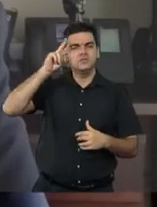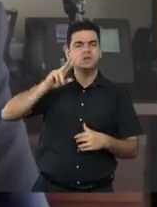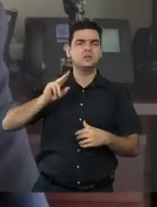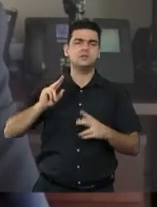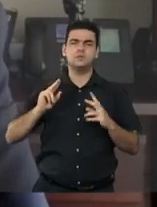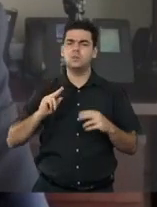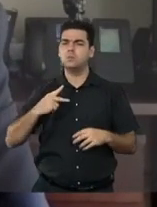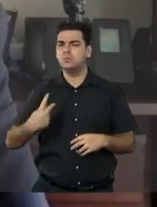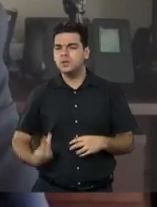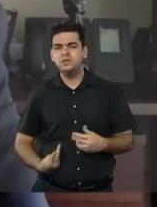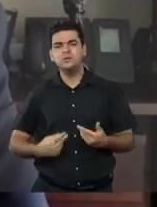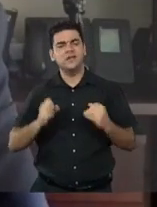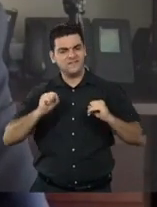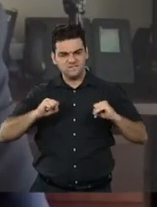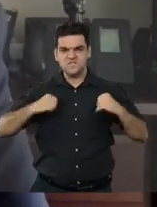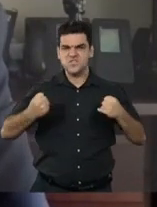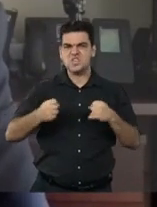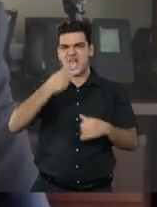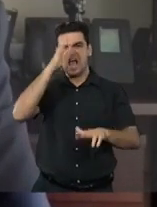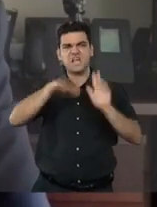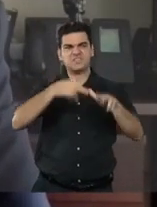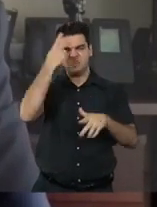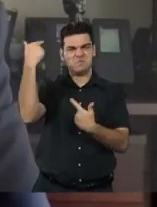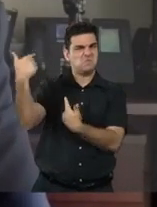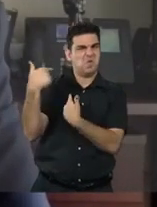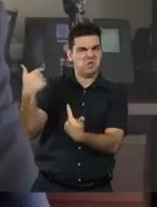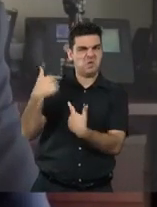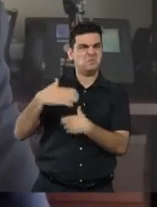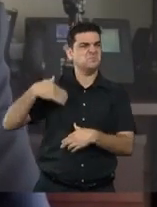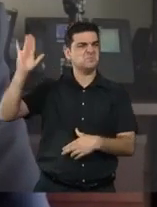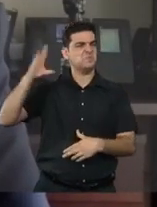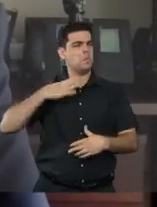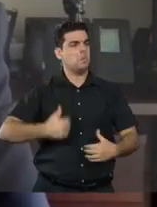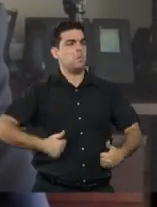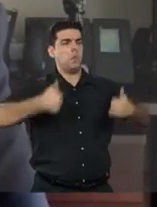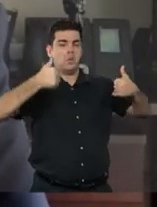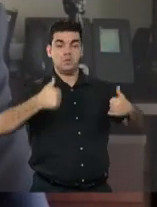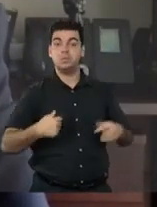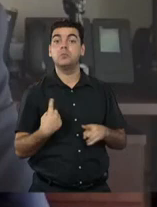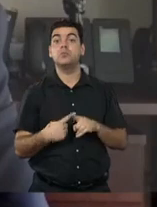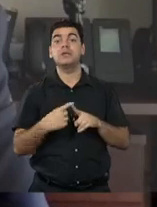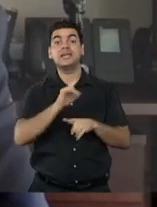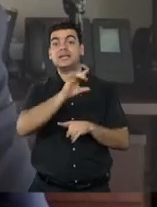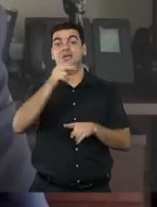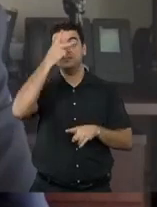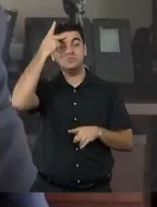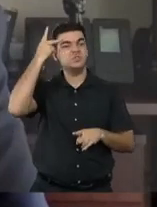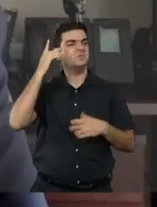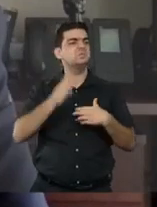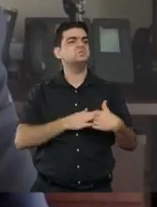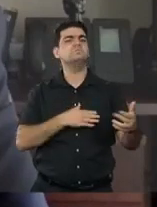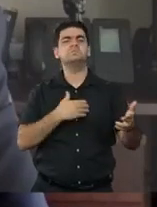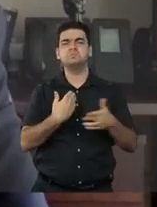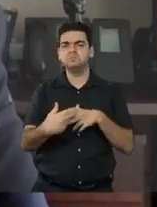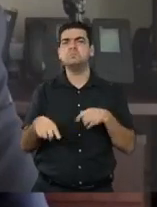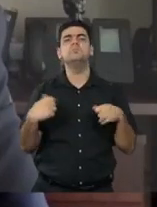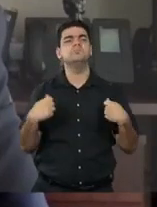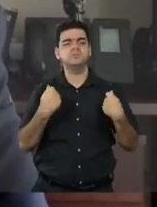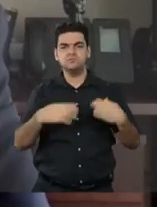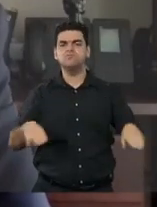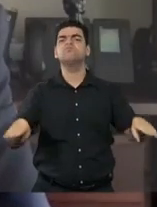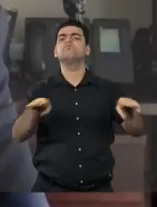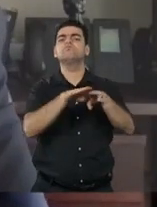da superação de preconceitos e do reconhecimento de que todas as pessoas merecem ser tratadas